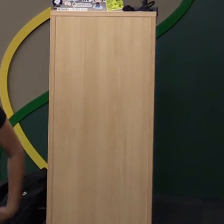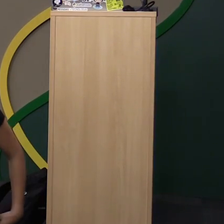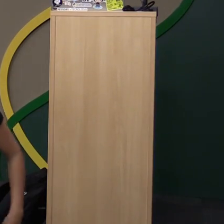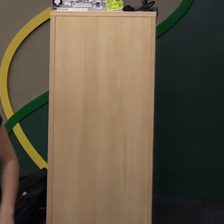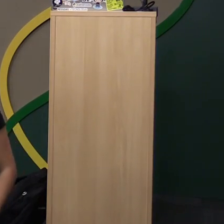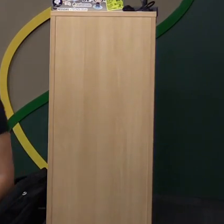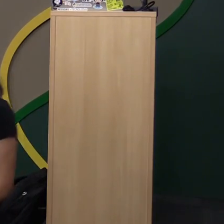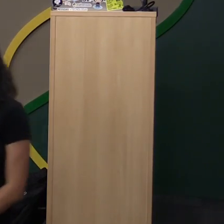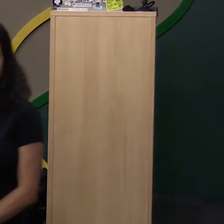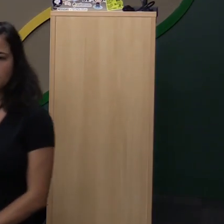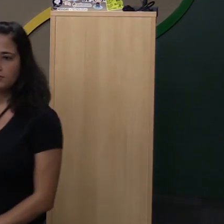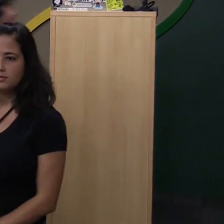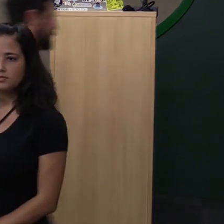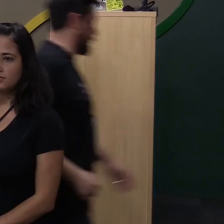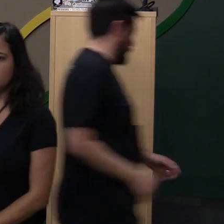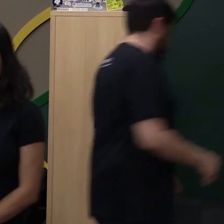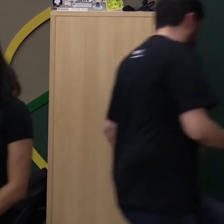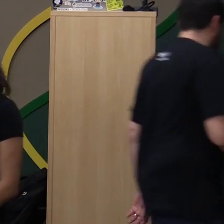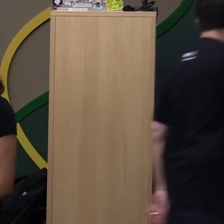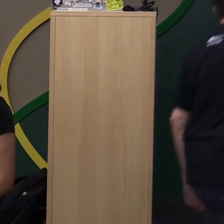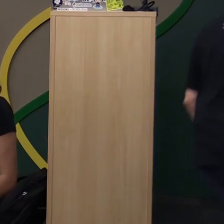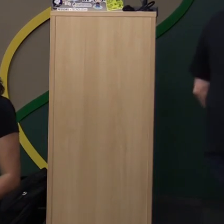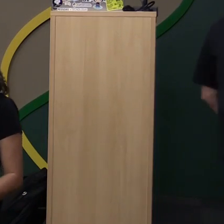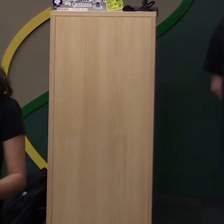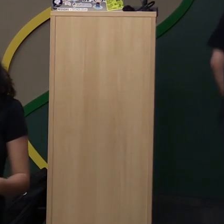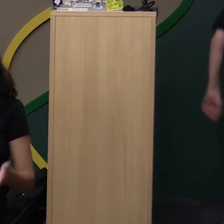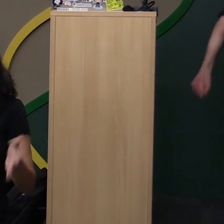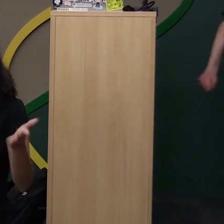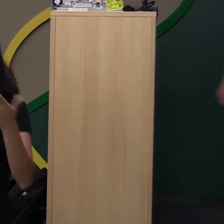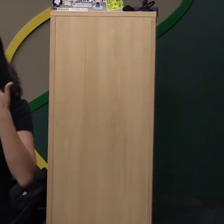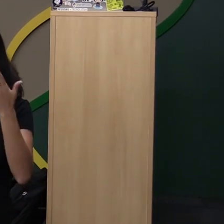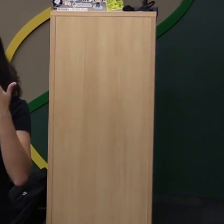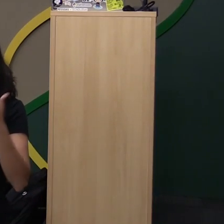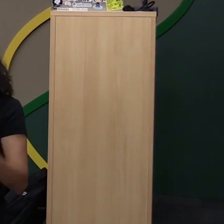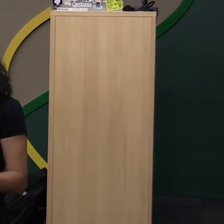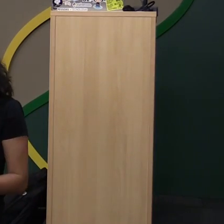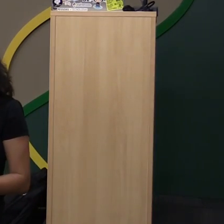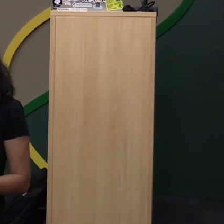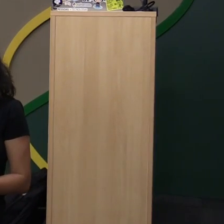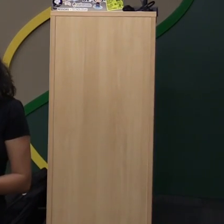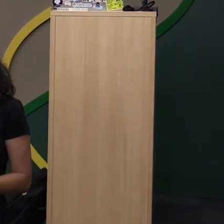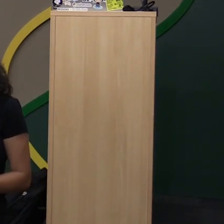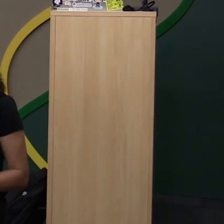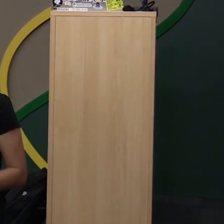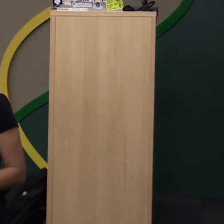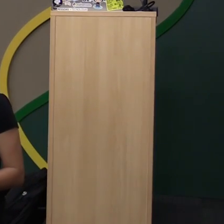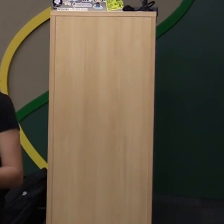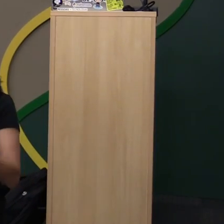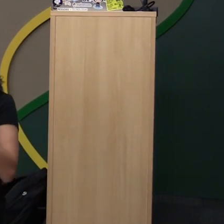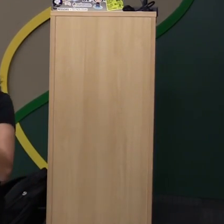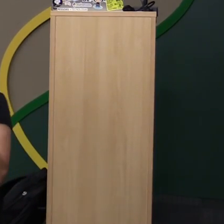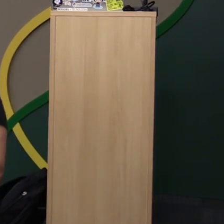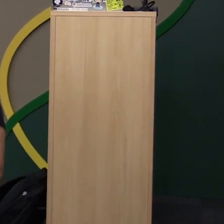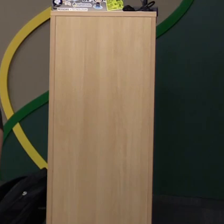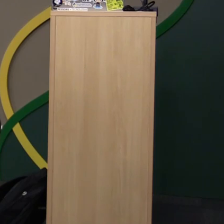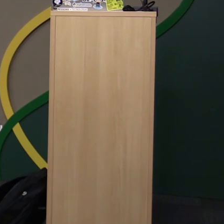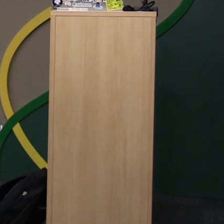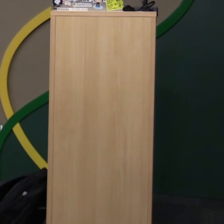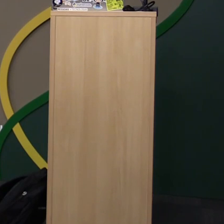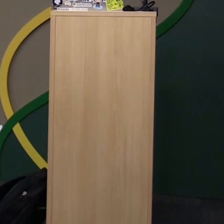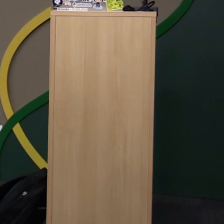Você já chegou a comparar a facilidade do Pyscrap com a do Chirio do JavaScript?